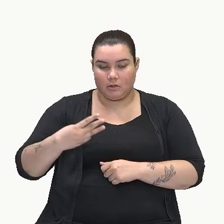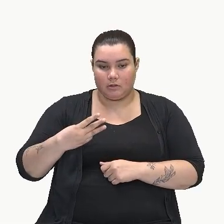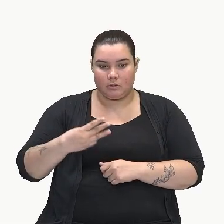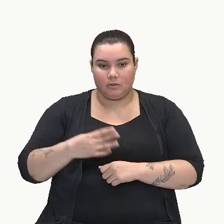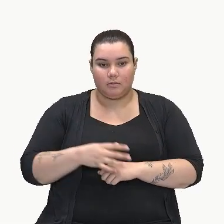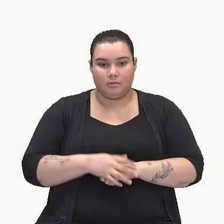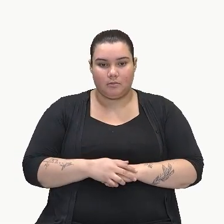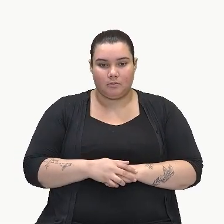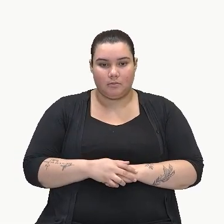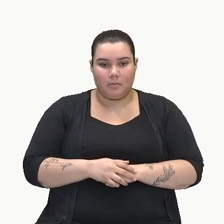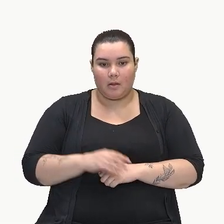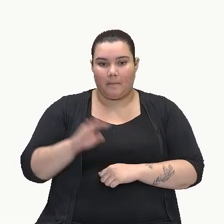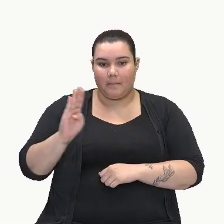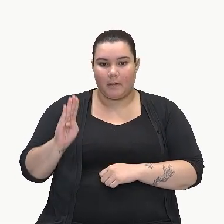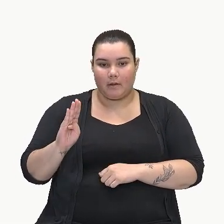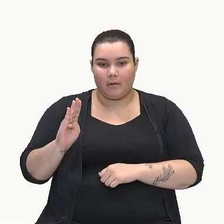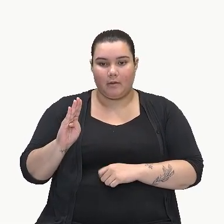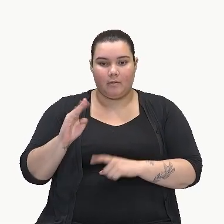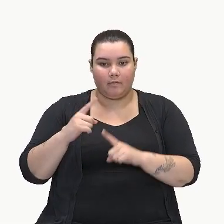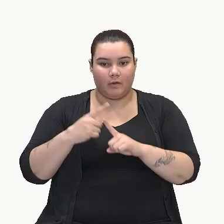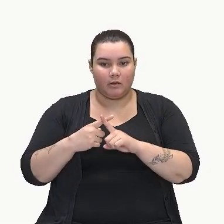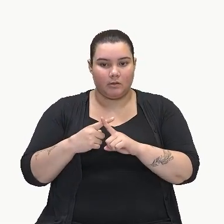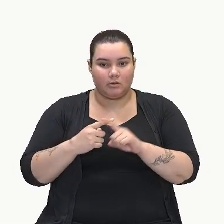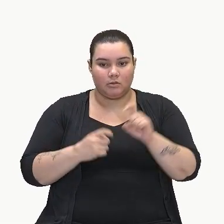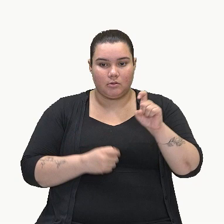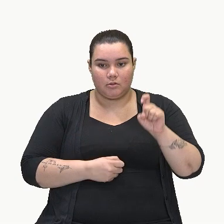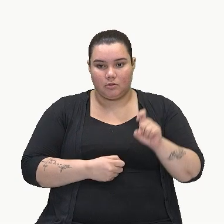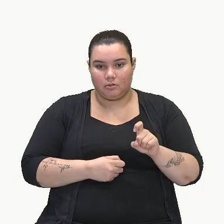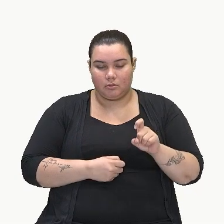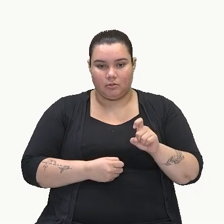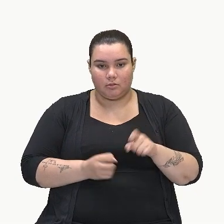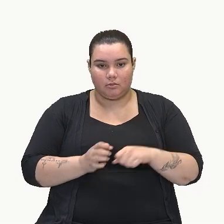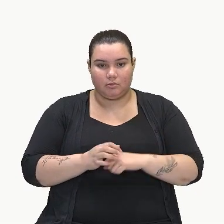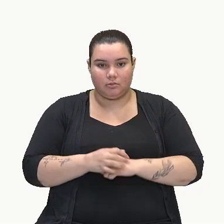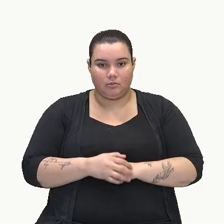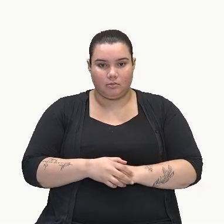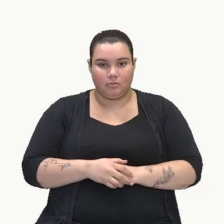Este aqui, ele é b por x.